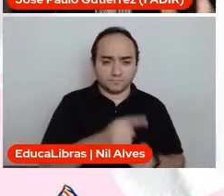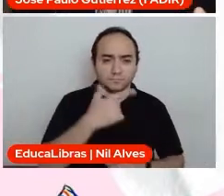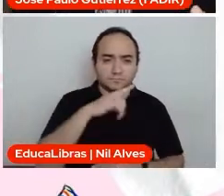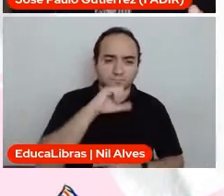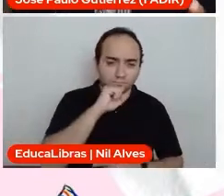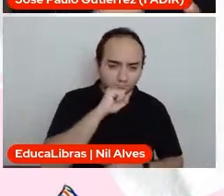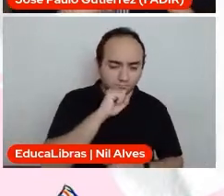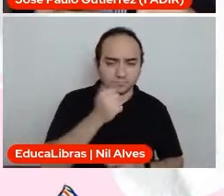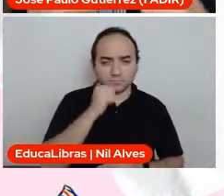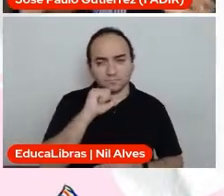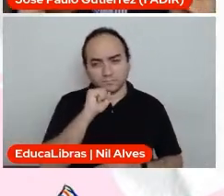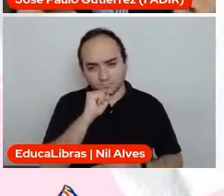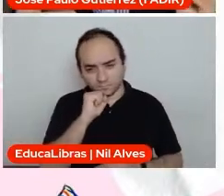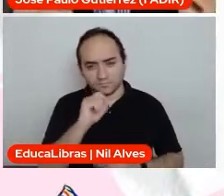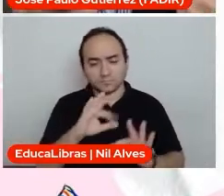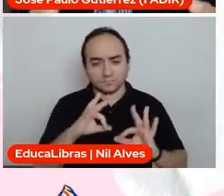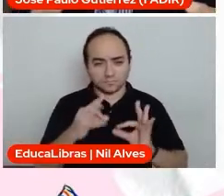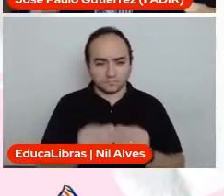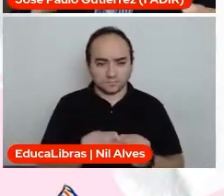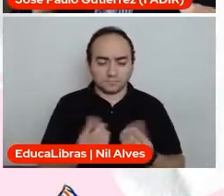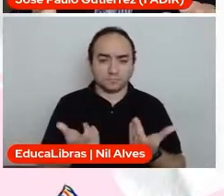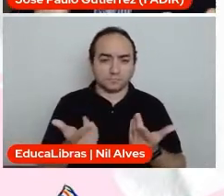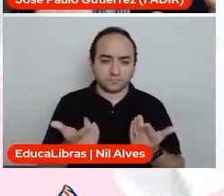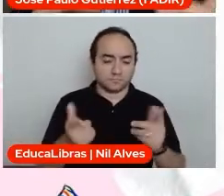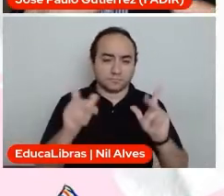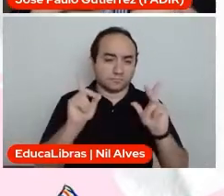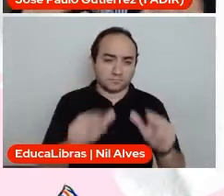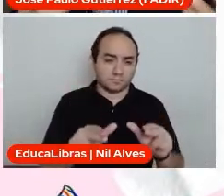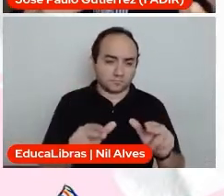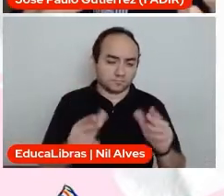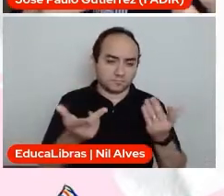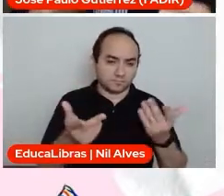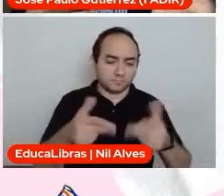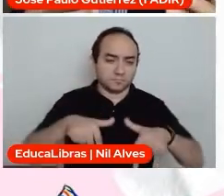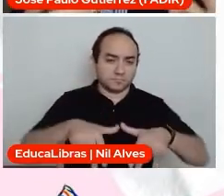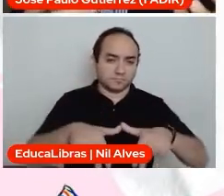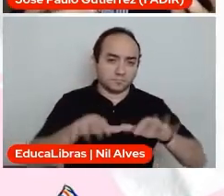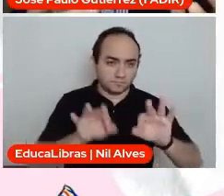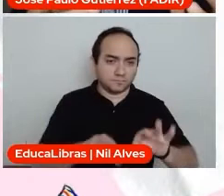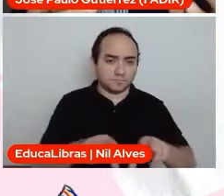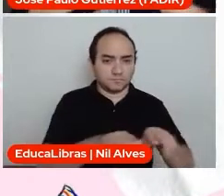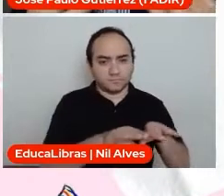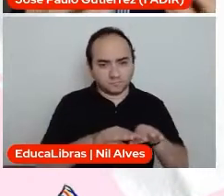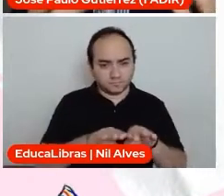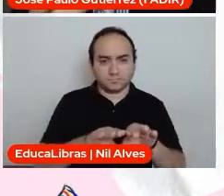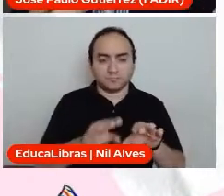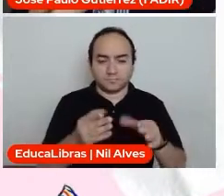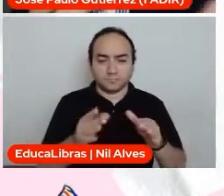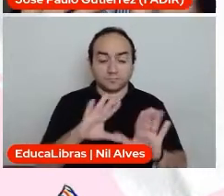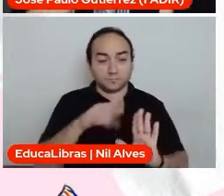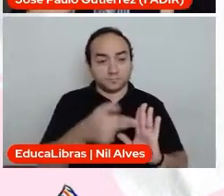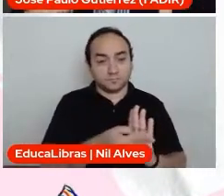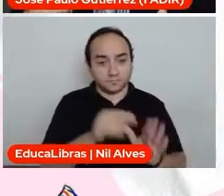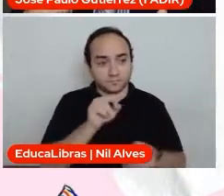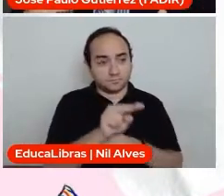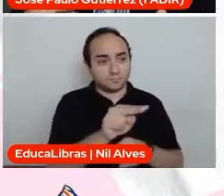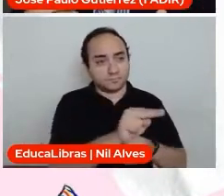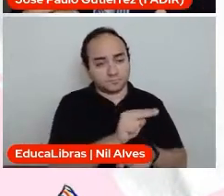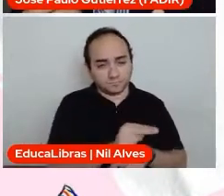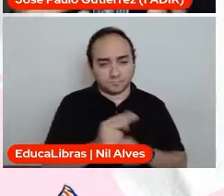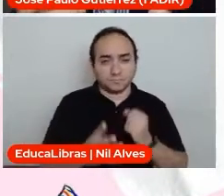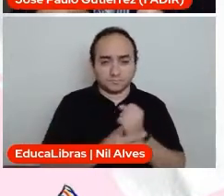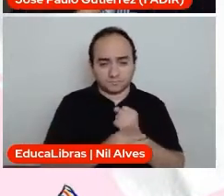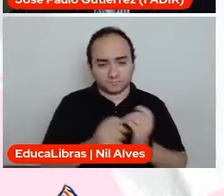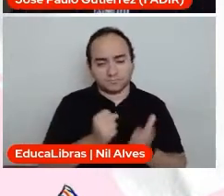a matriarcal, a família de pessoas do mesmo sexo, as famílias que estão aí realmente precisando de apoio e de proteção.